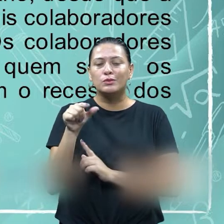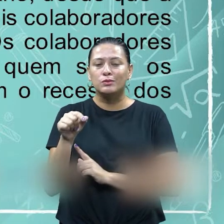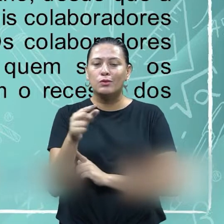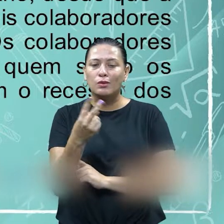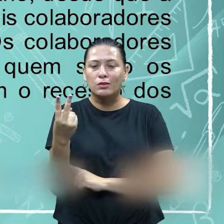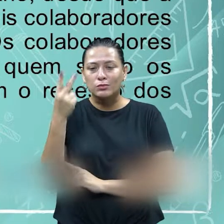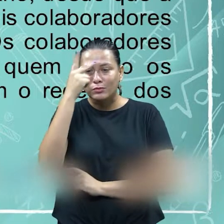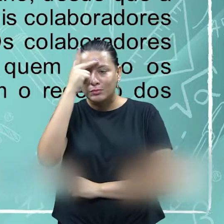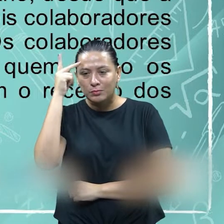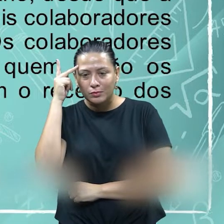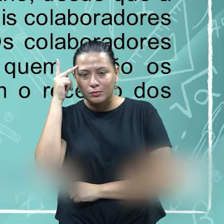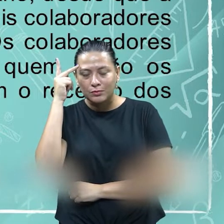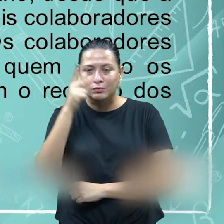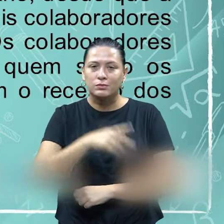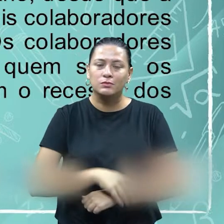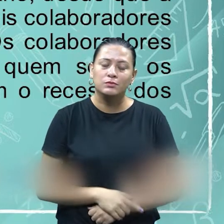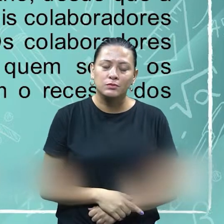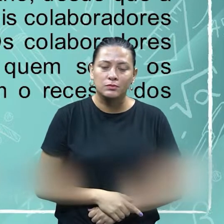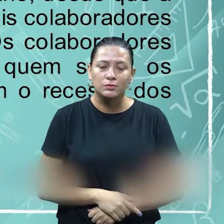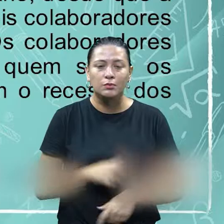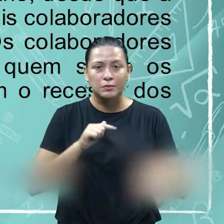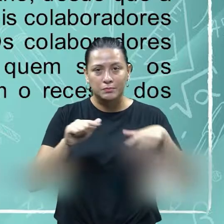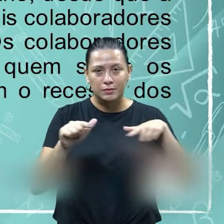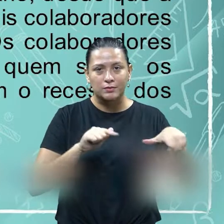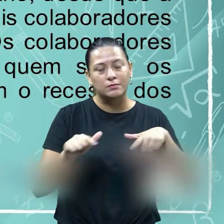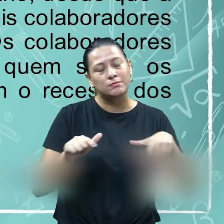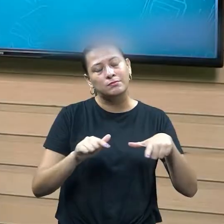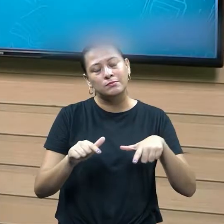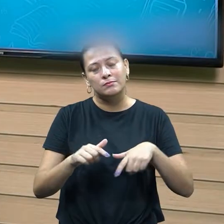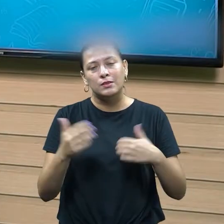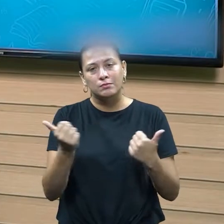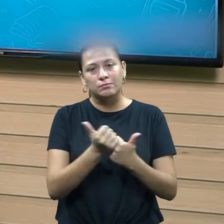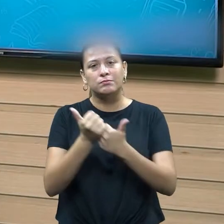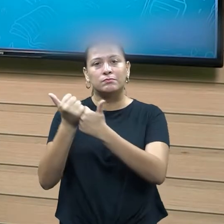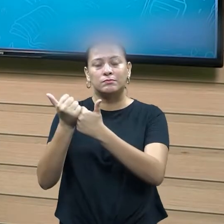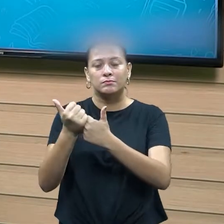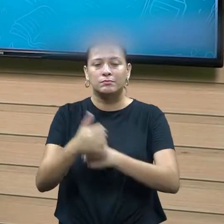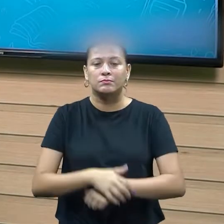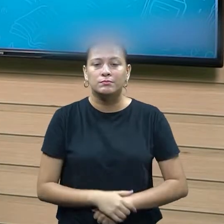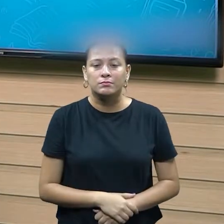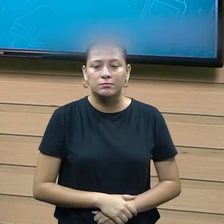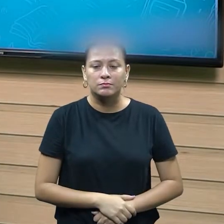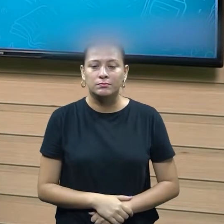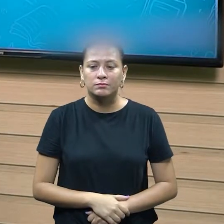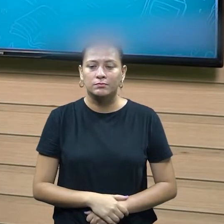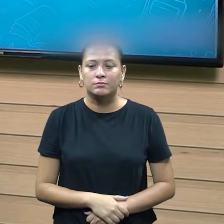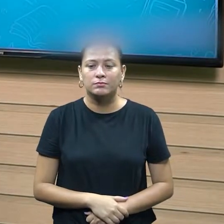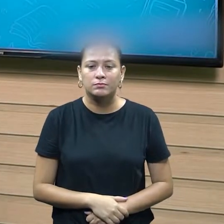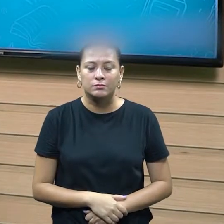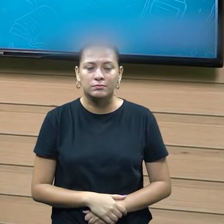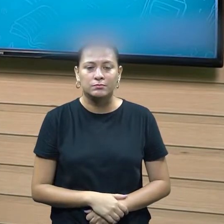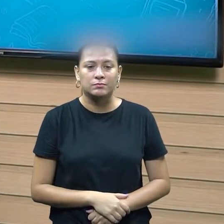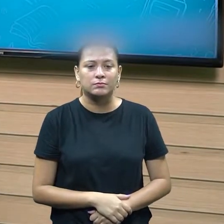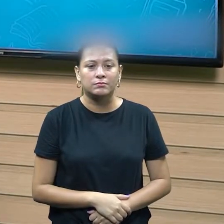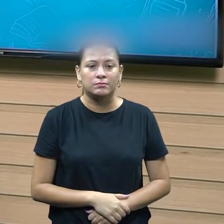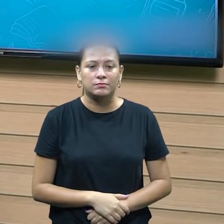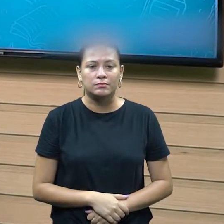processo, para cumprir o regresso dos demais. Então, veja só aqui como ele vem trazendo para a gente